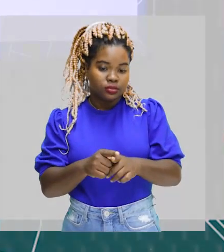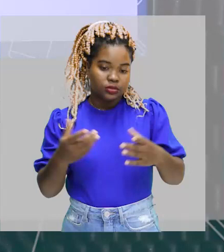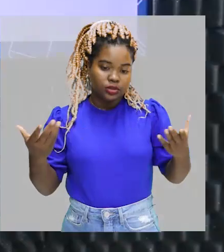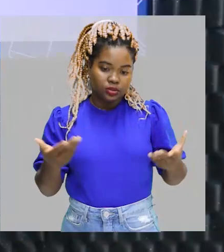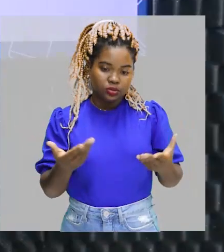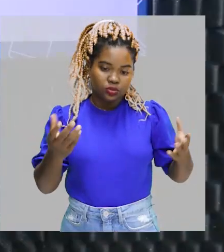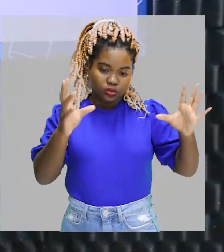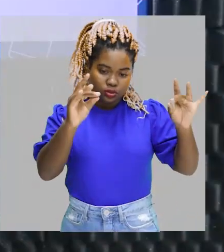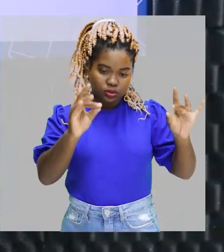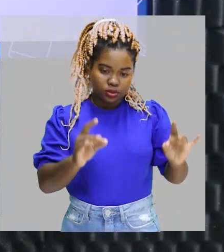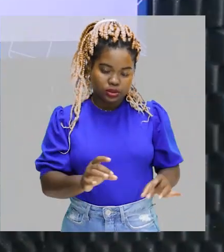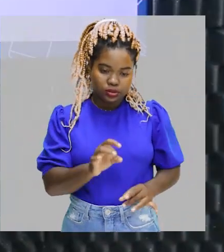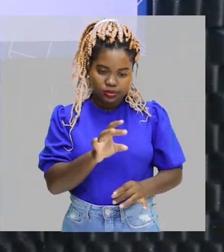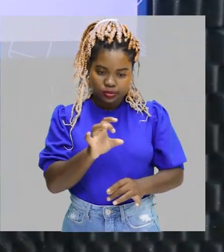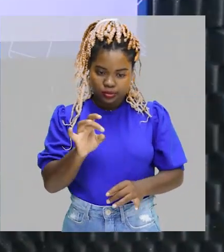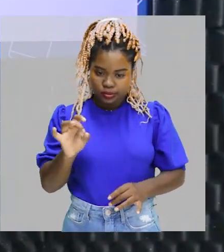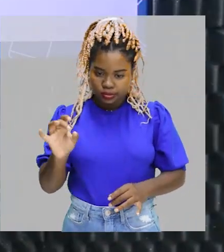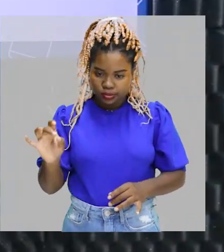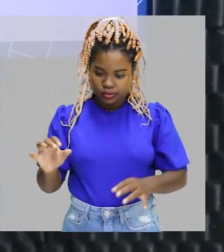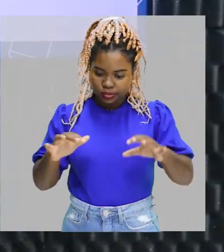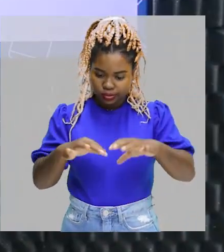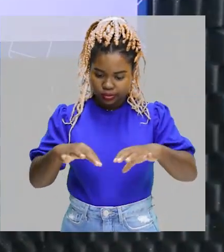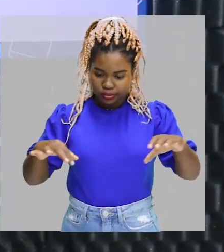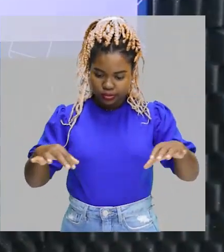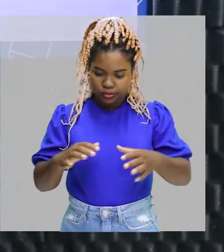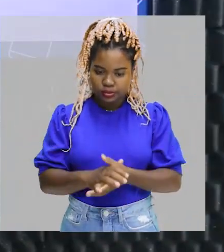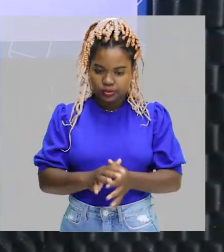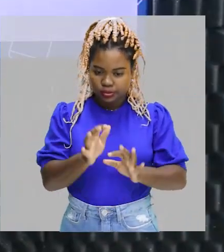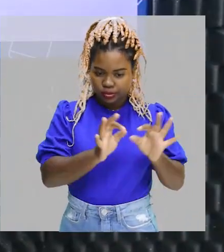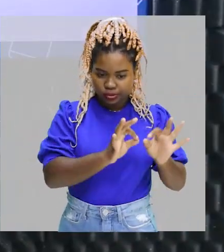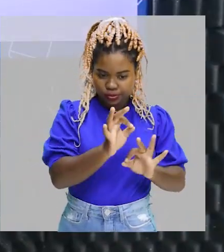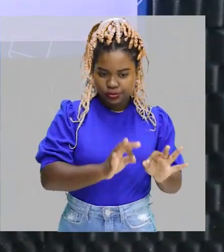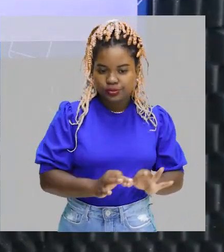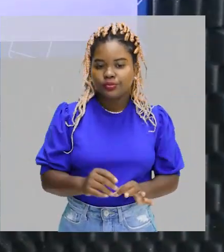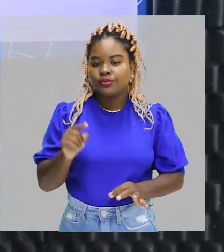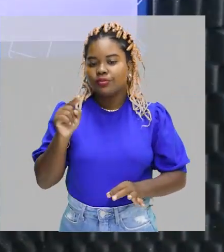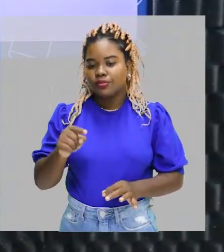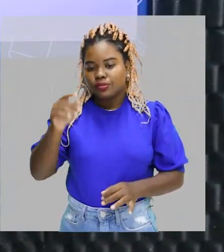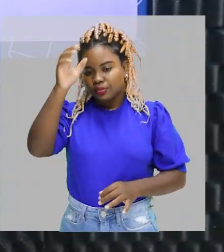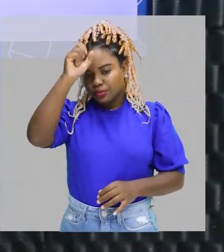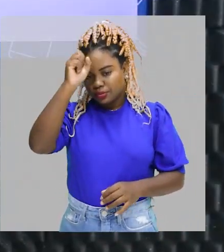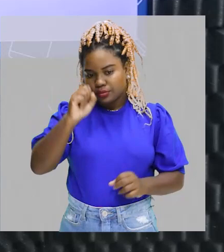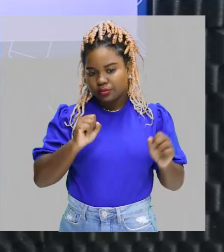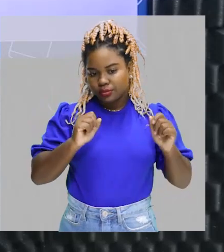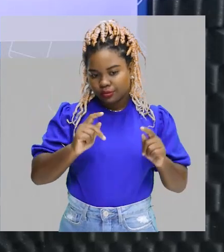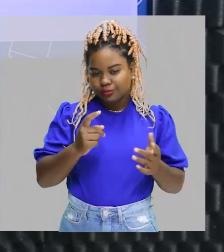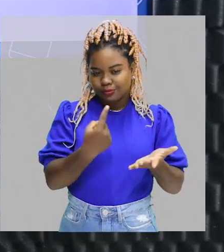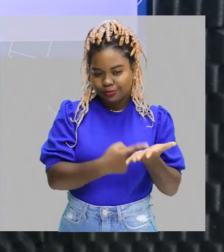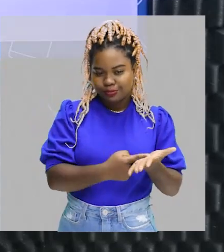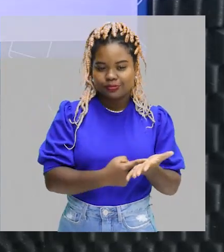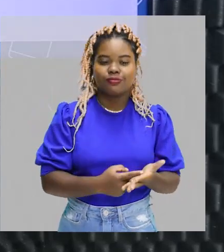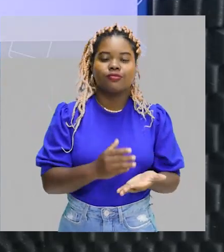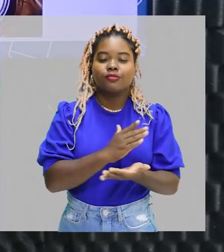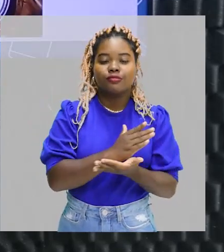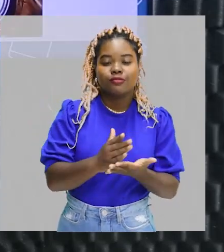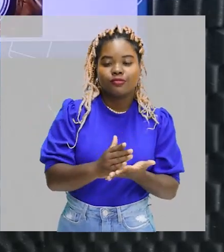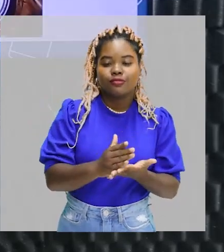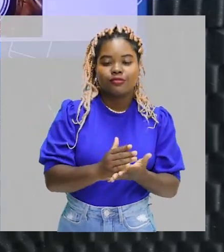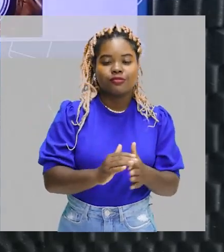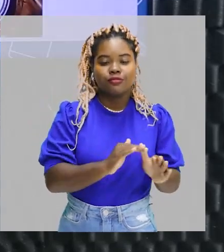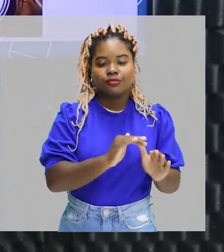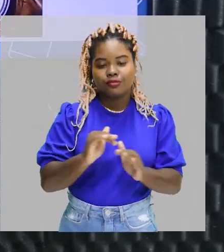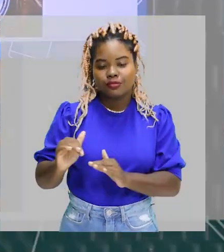subgrupo separadamente, de forma que a gente possa compreender. Show de bola, turminha! Então, vamos